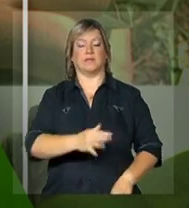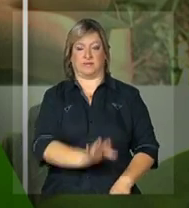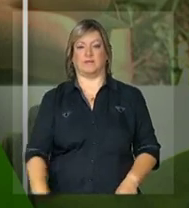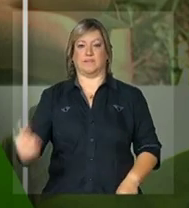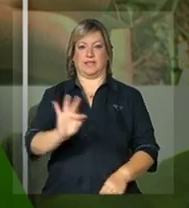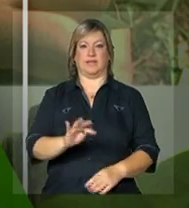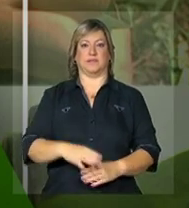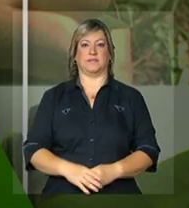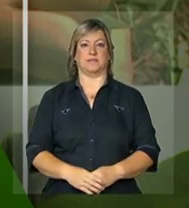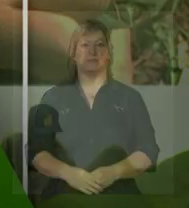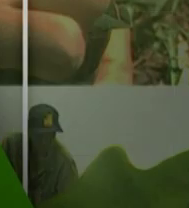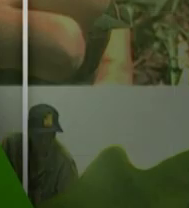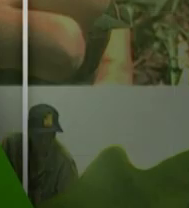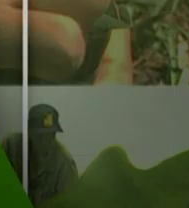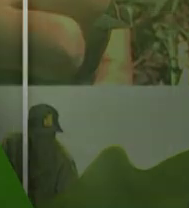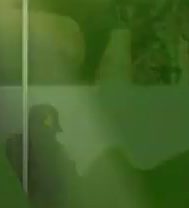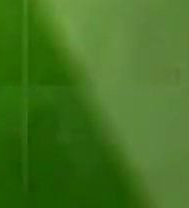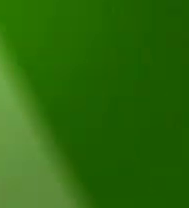a TV do Governo Federal. Tchau.